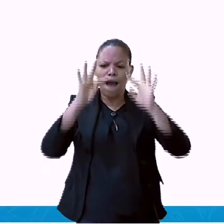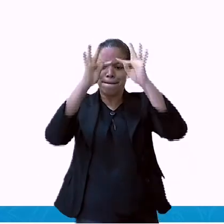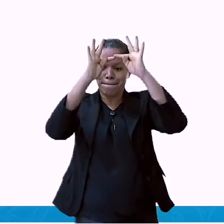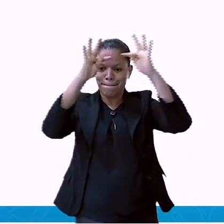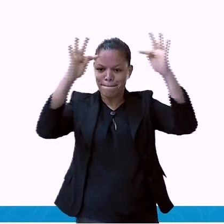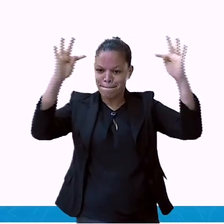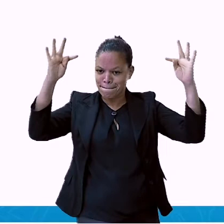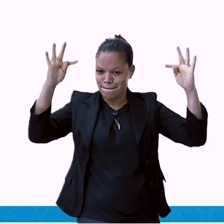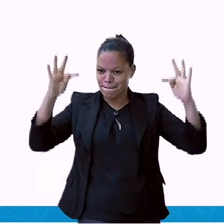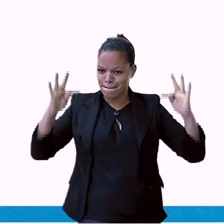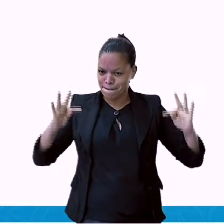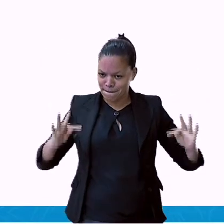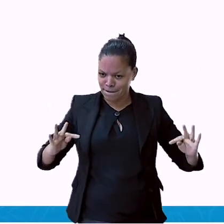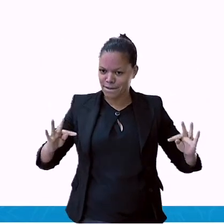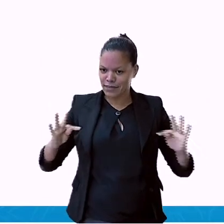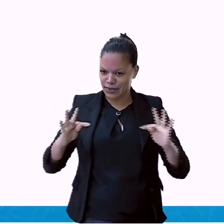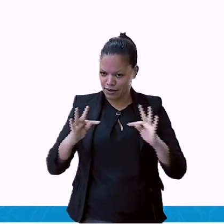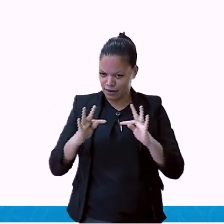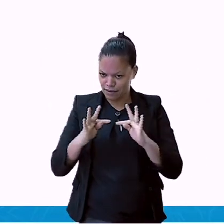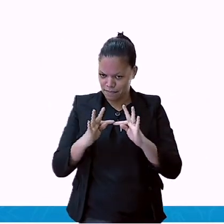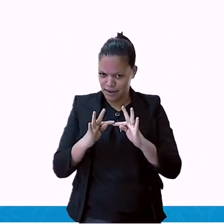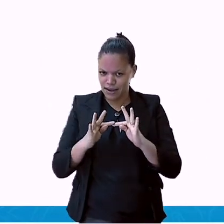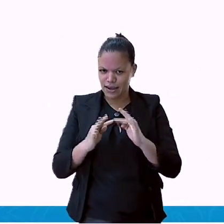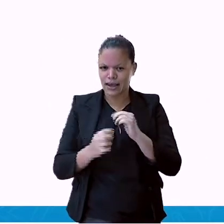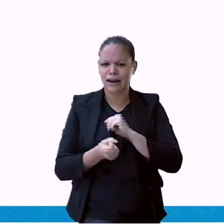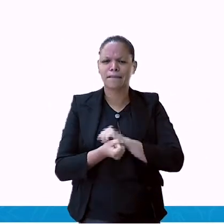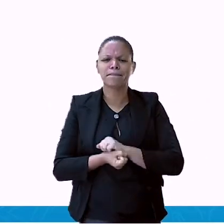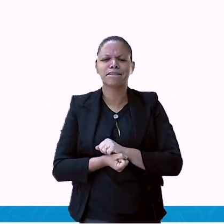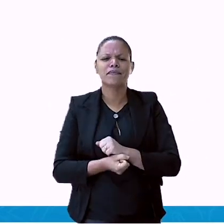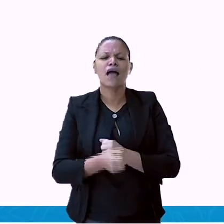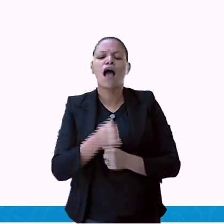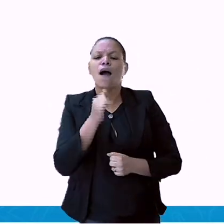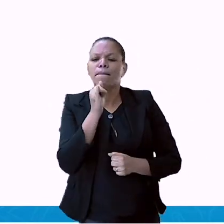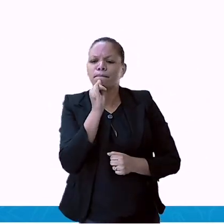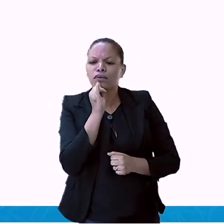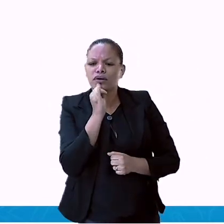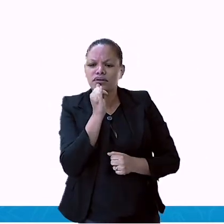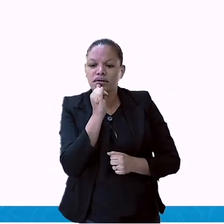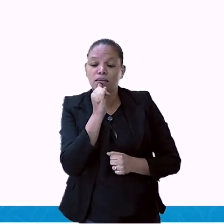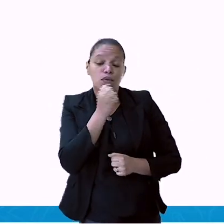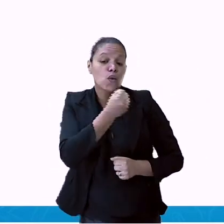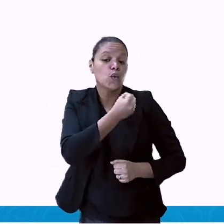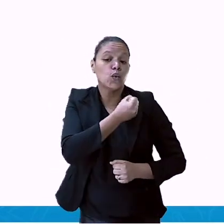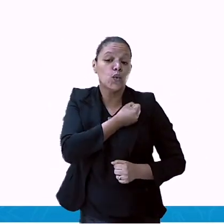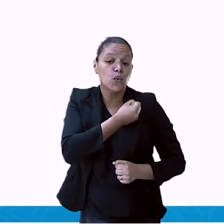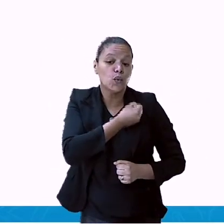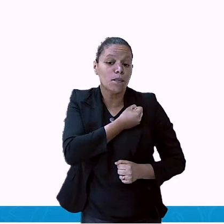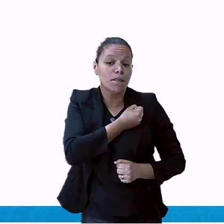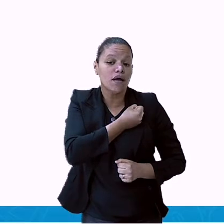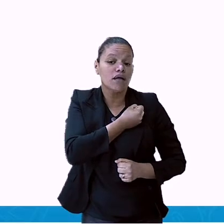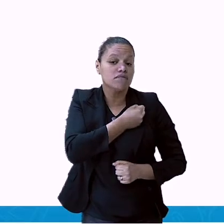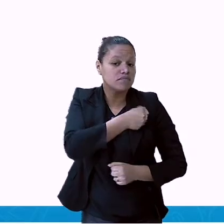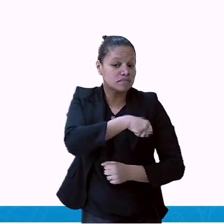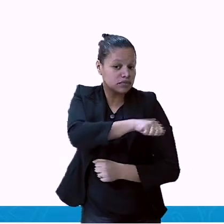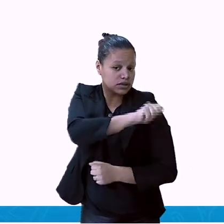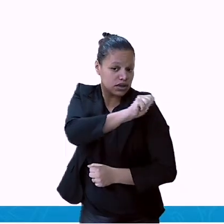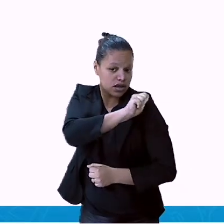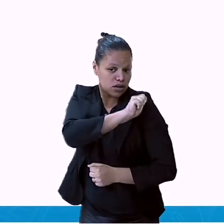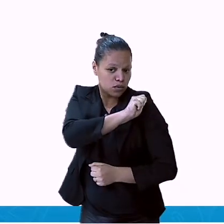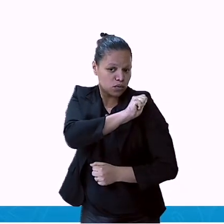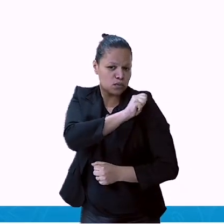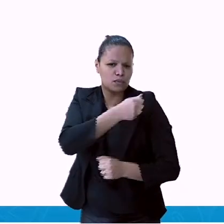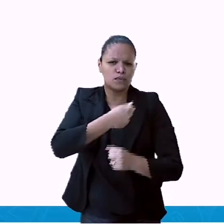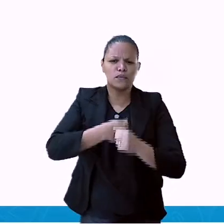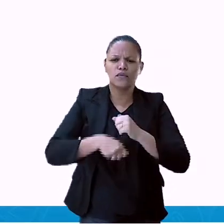praticantes de modalidade esportiva. E aí ela deu o ano, né? Qual foi a pesquisa?